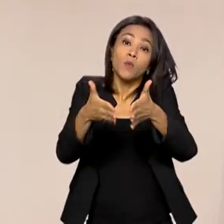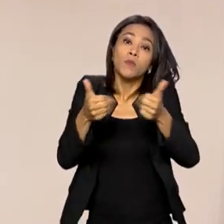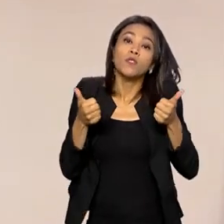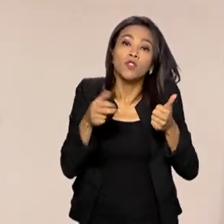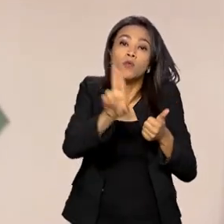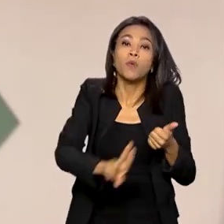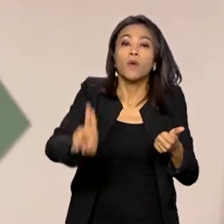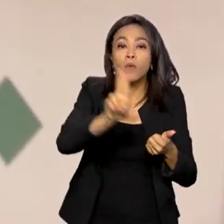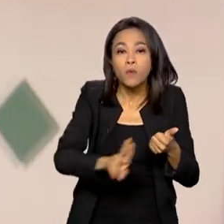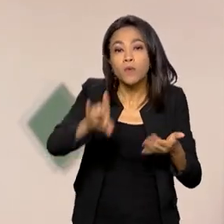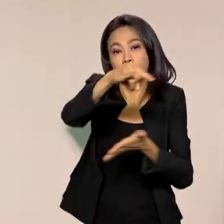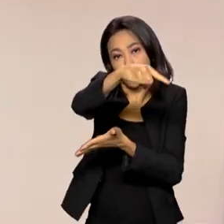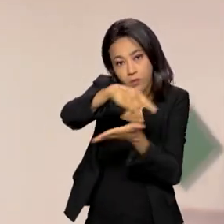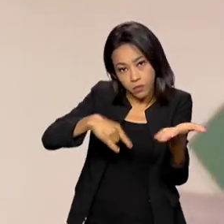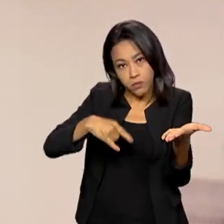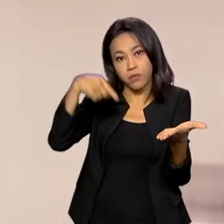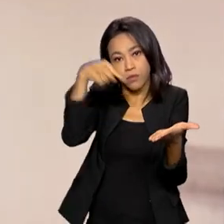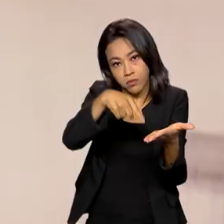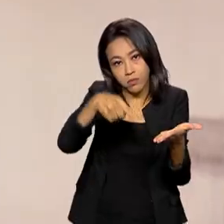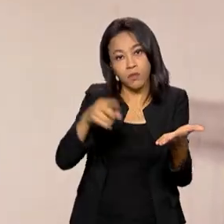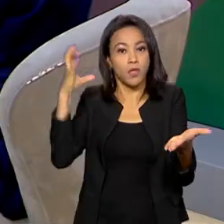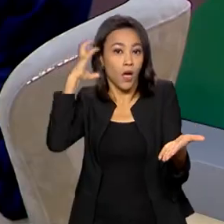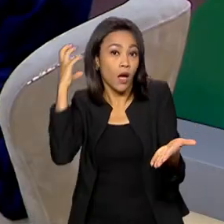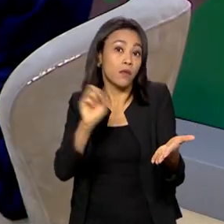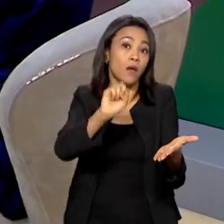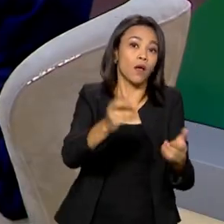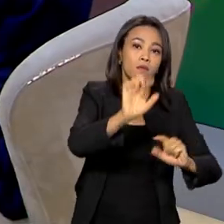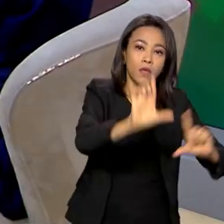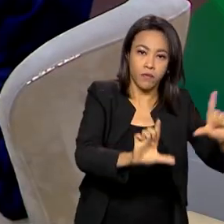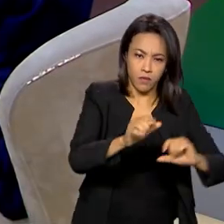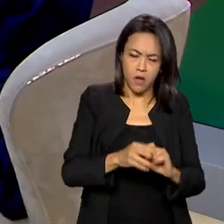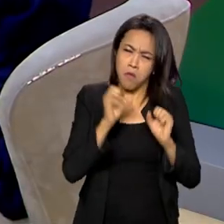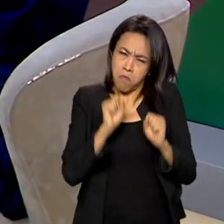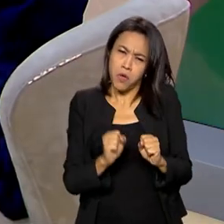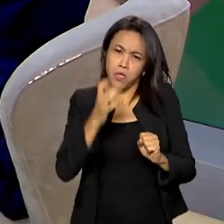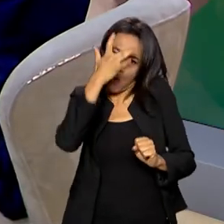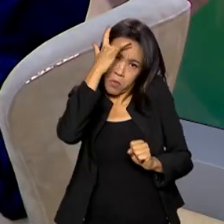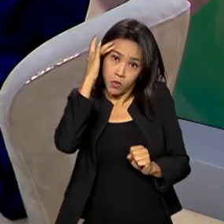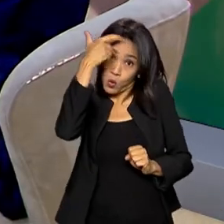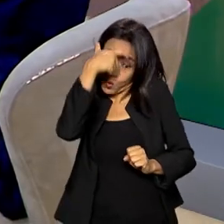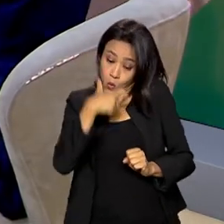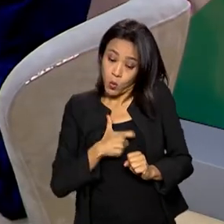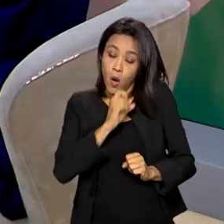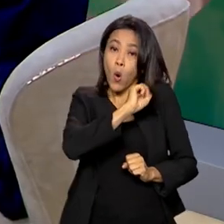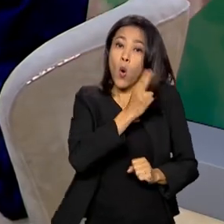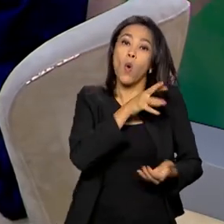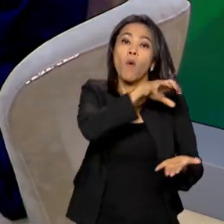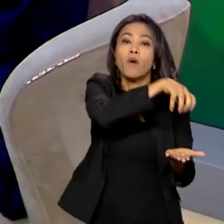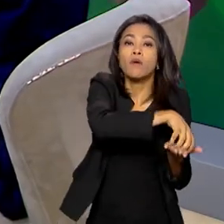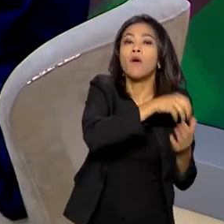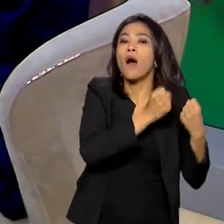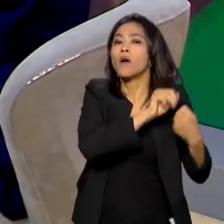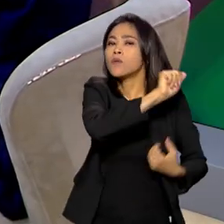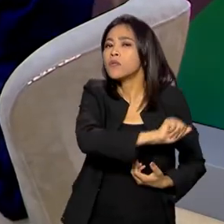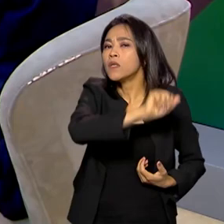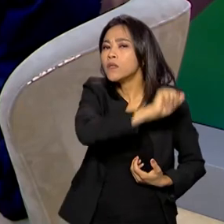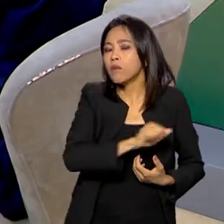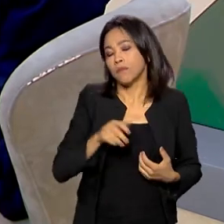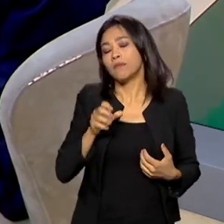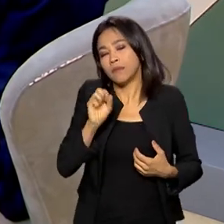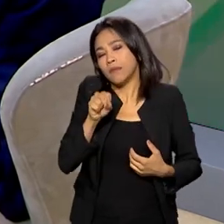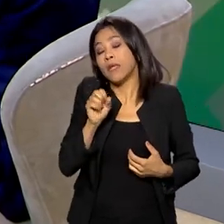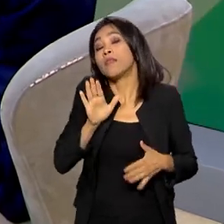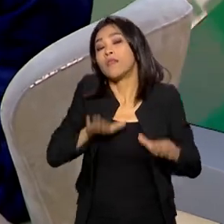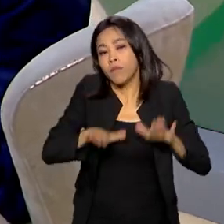para a pessoa interessada. Pode ser uma pessoa física ou tem que ser uma associação, uma entidade? Isso, depende muito do